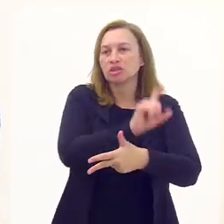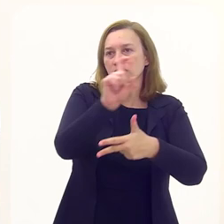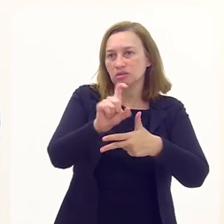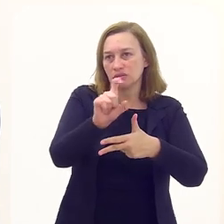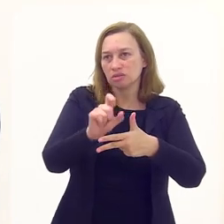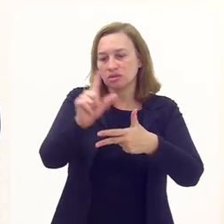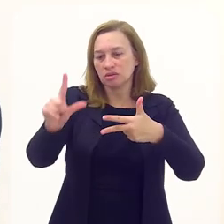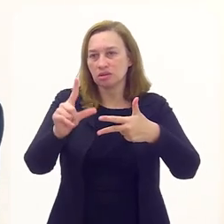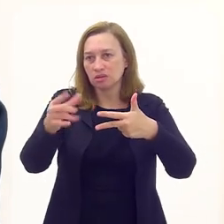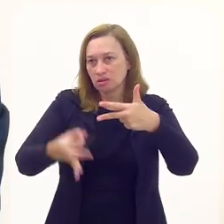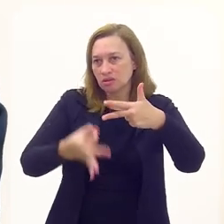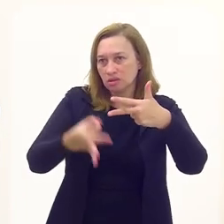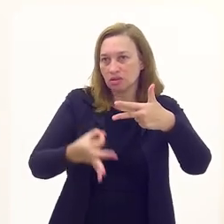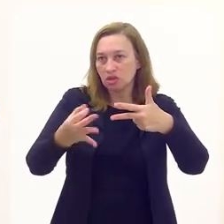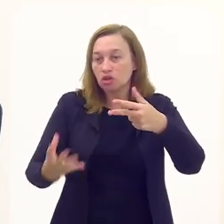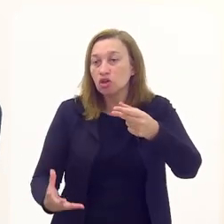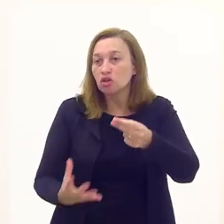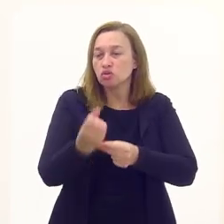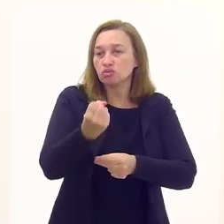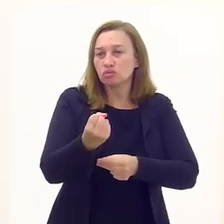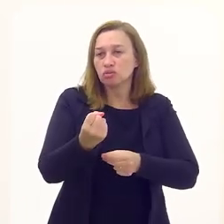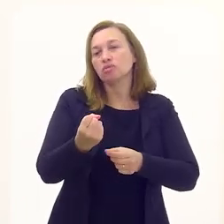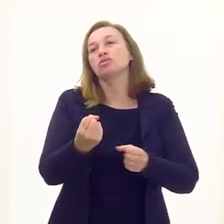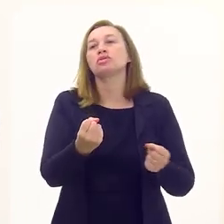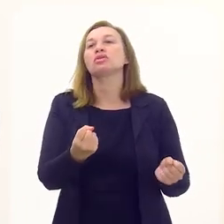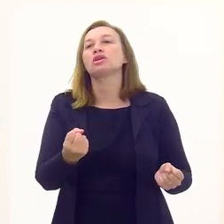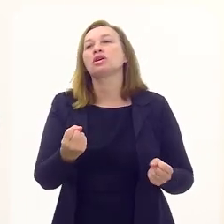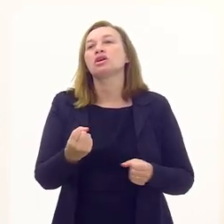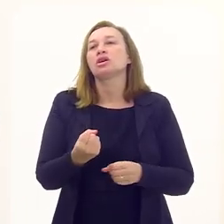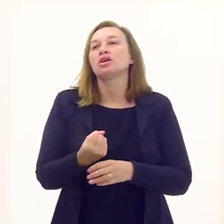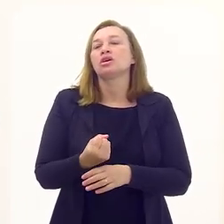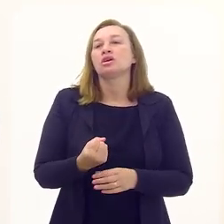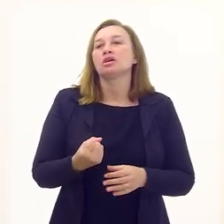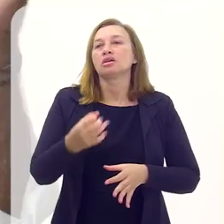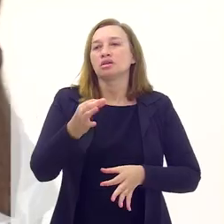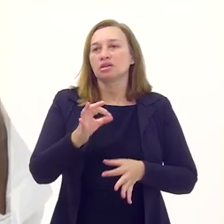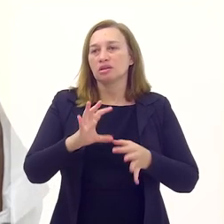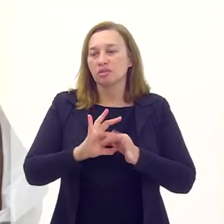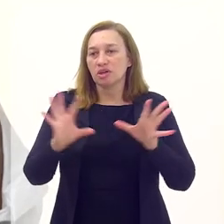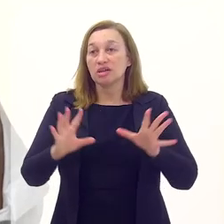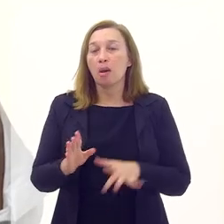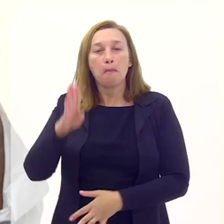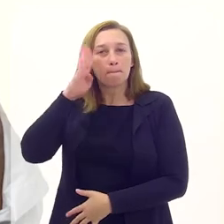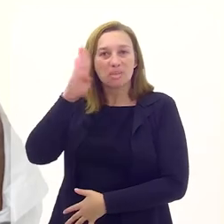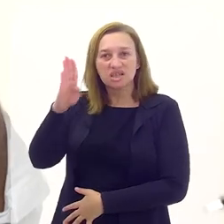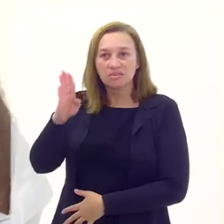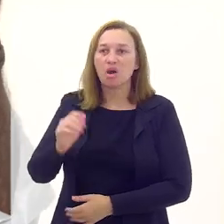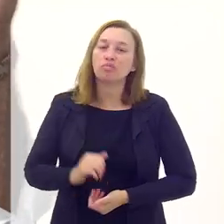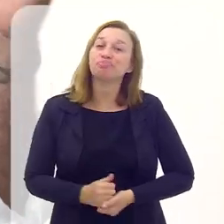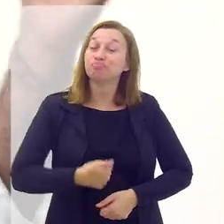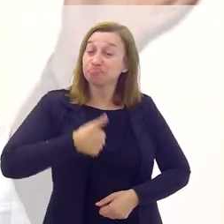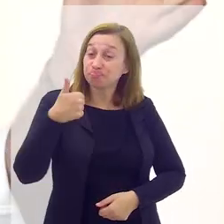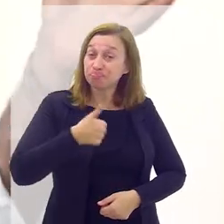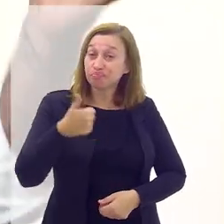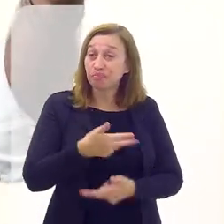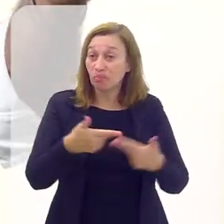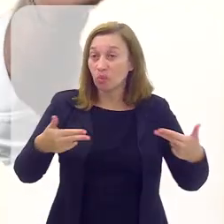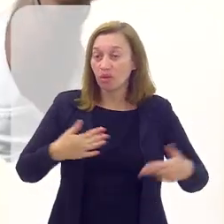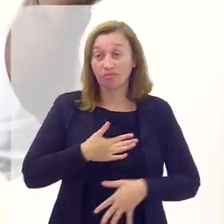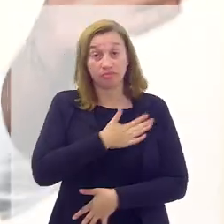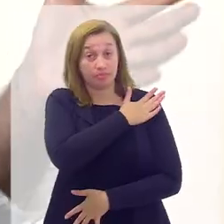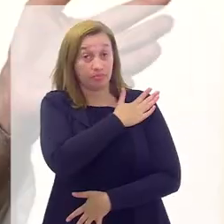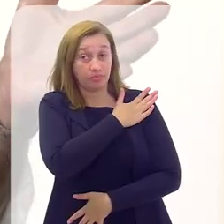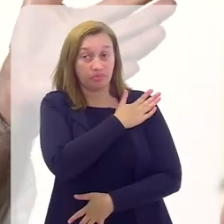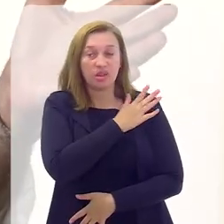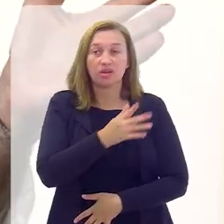poderes na perspectiva da democracia? Olha, isso realmente é fundamental. Aliás, uma das primeiras coisas